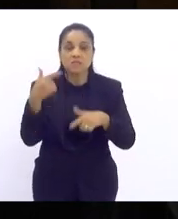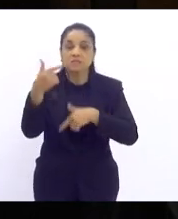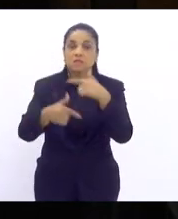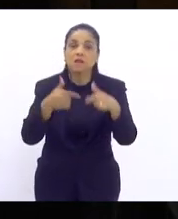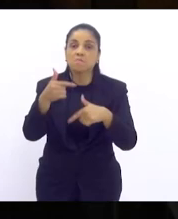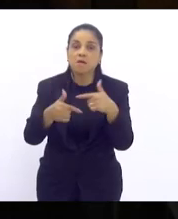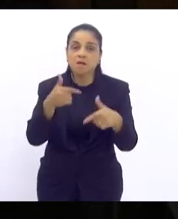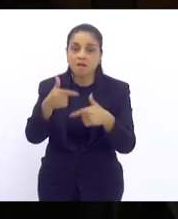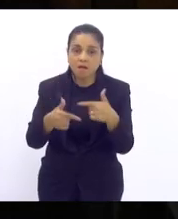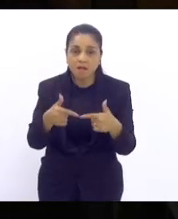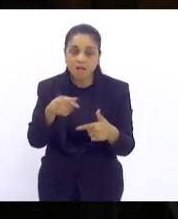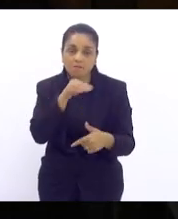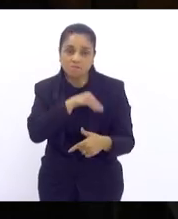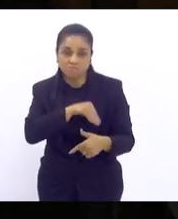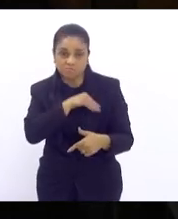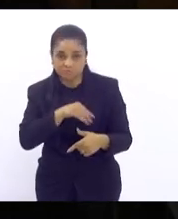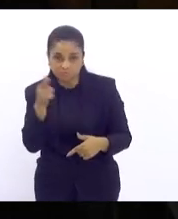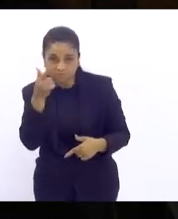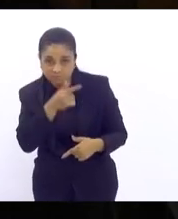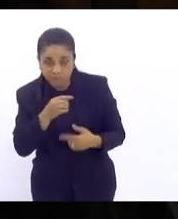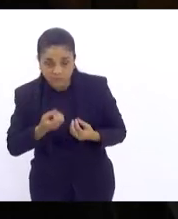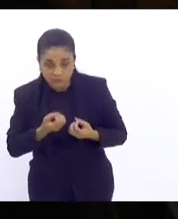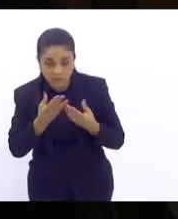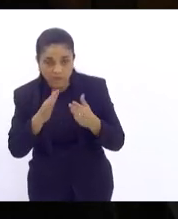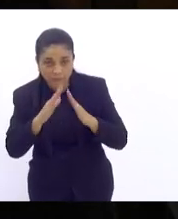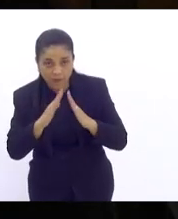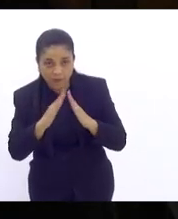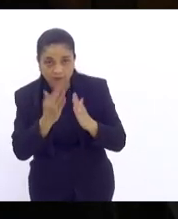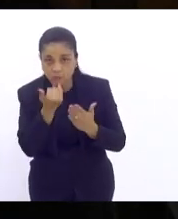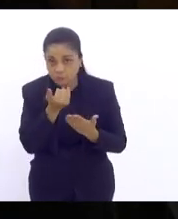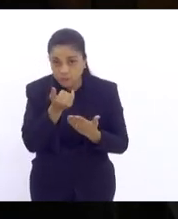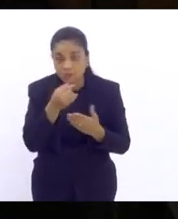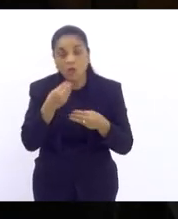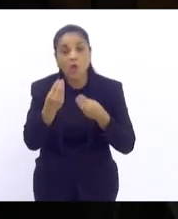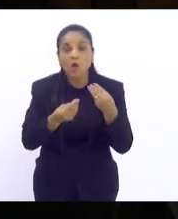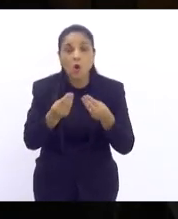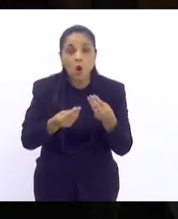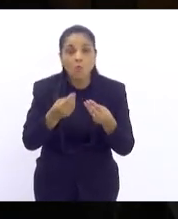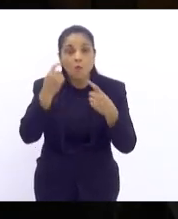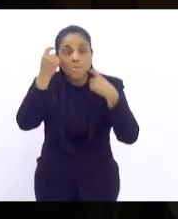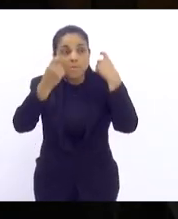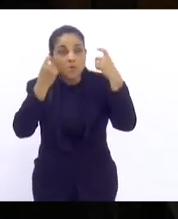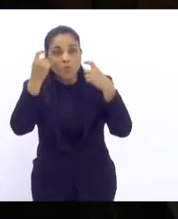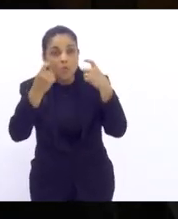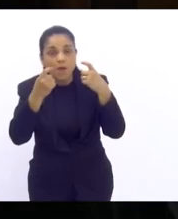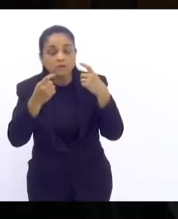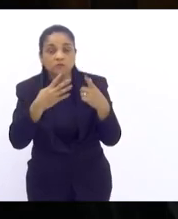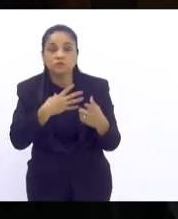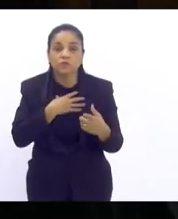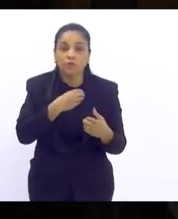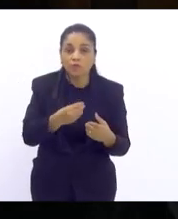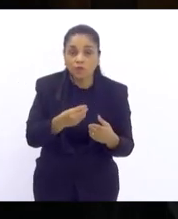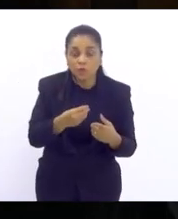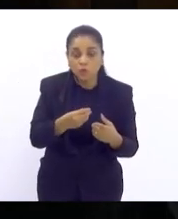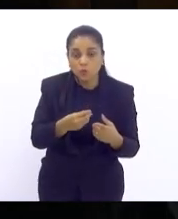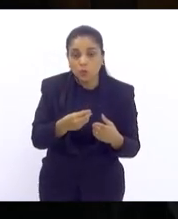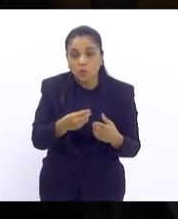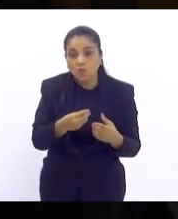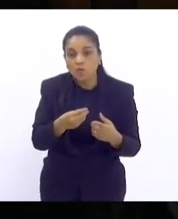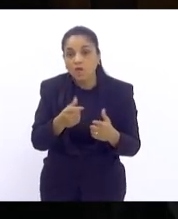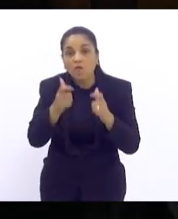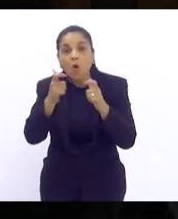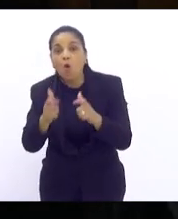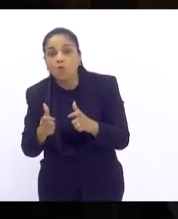sustento para casa se conseguir chegar ao trabalho ainda vai ficar preocupado se seu filho não será a próxima vítima